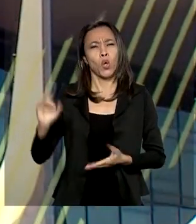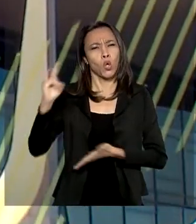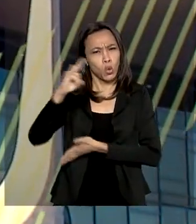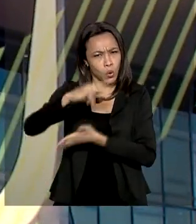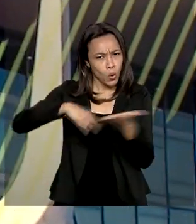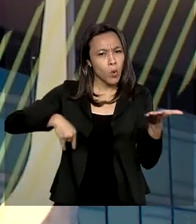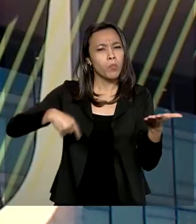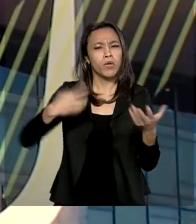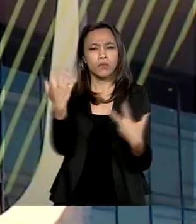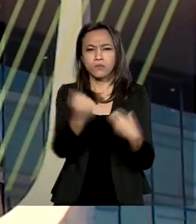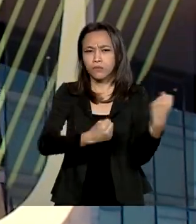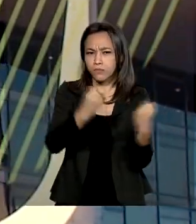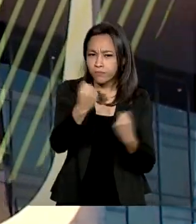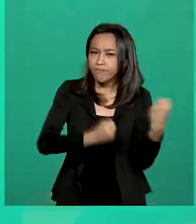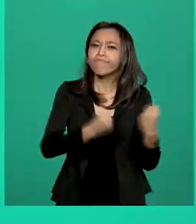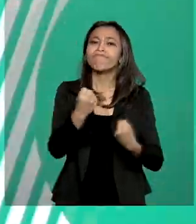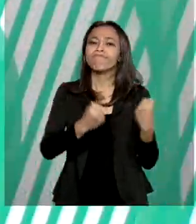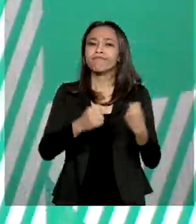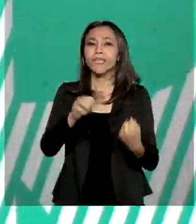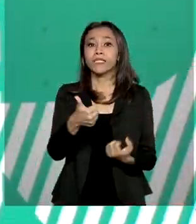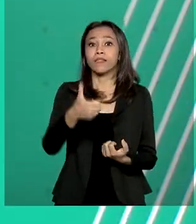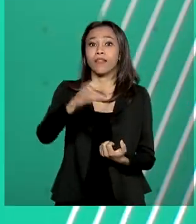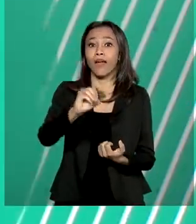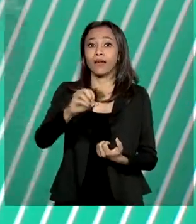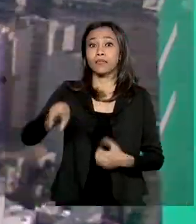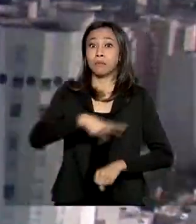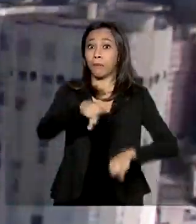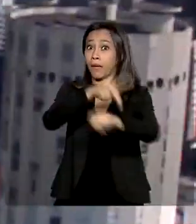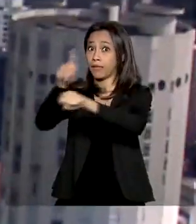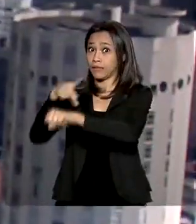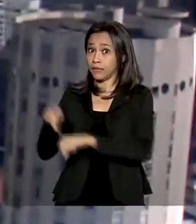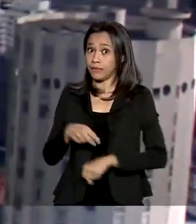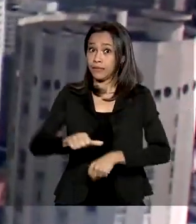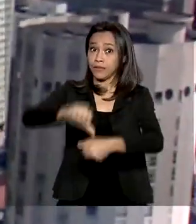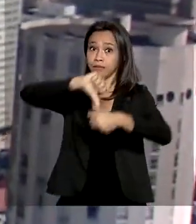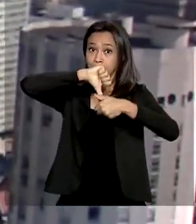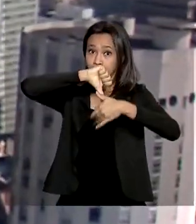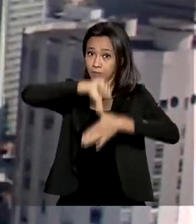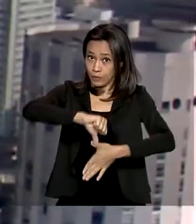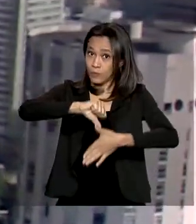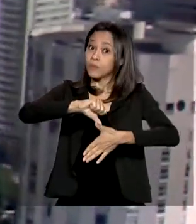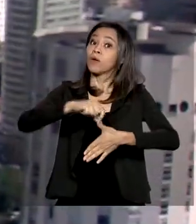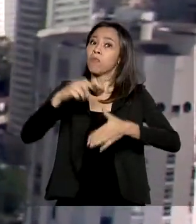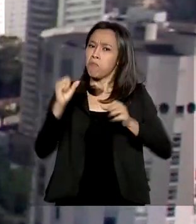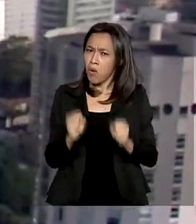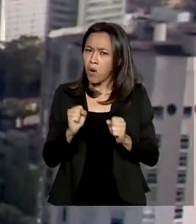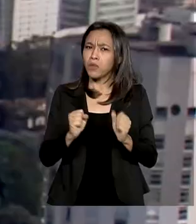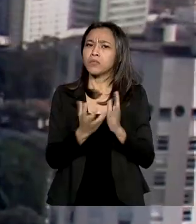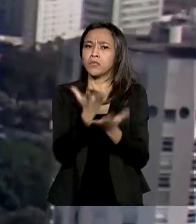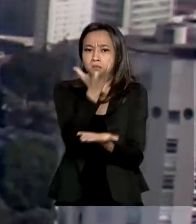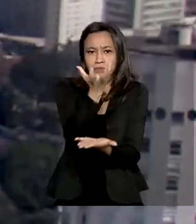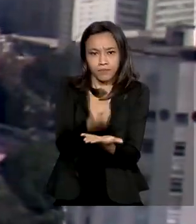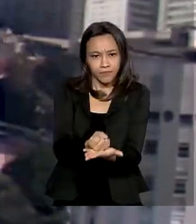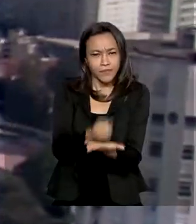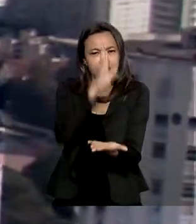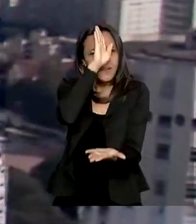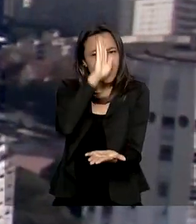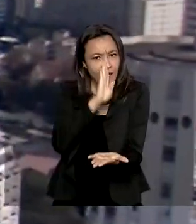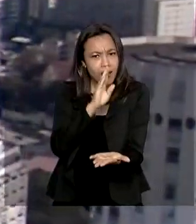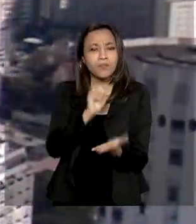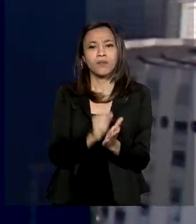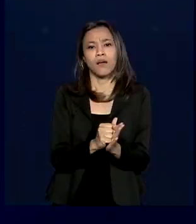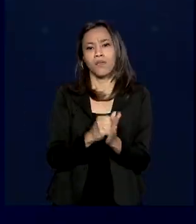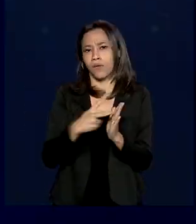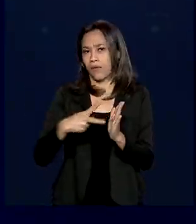digitalizados de motoristas de 10 países da América do Sul. O aplicativo pode ser baixado de forma gratuita. É a